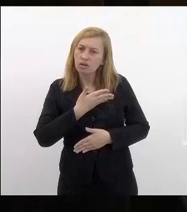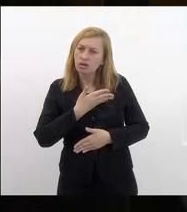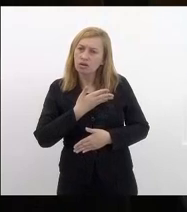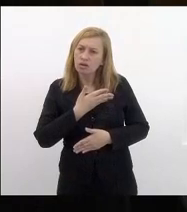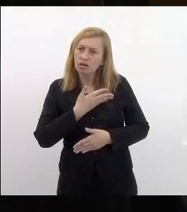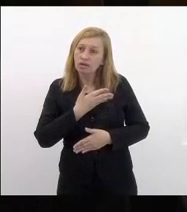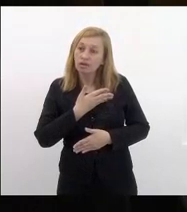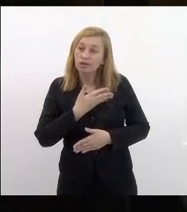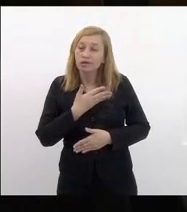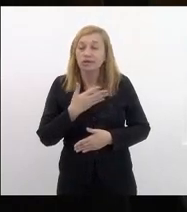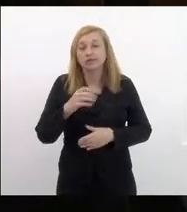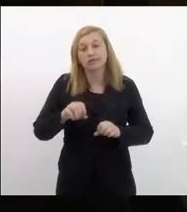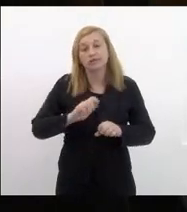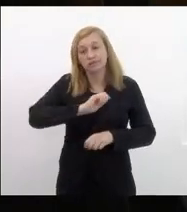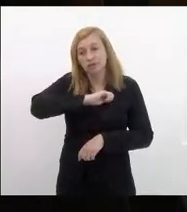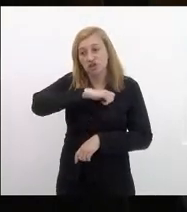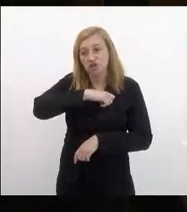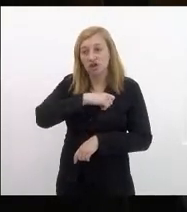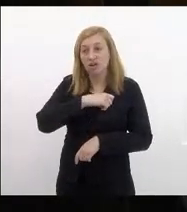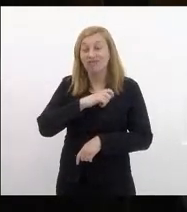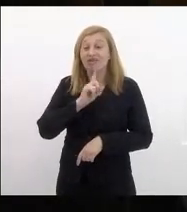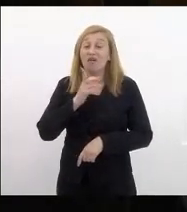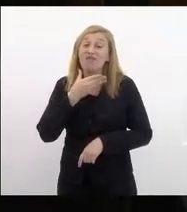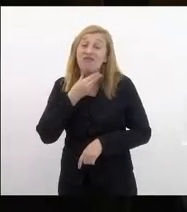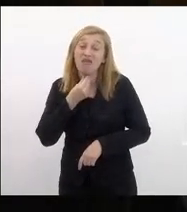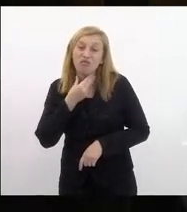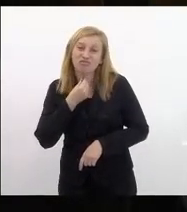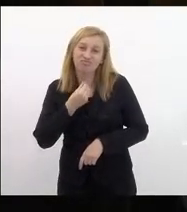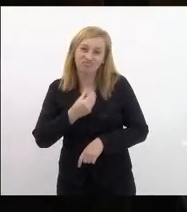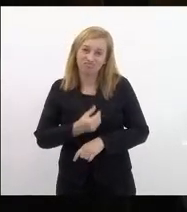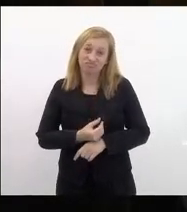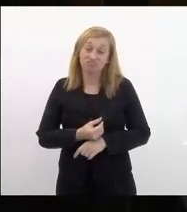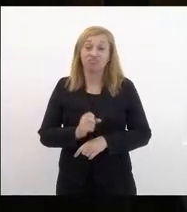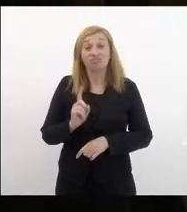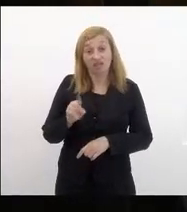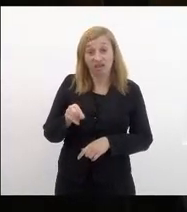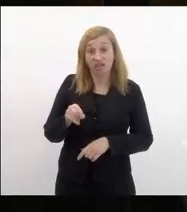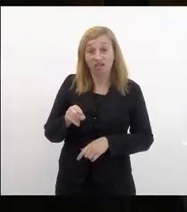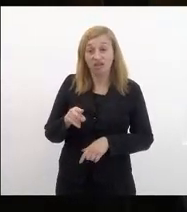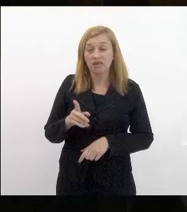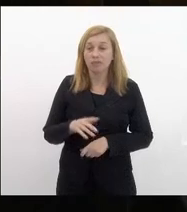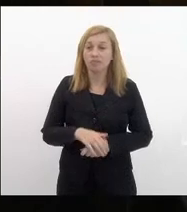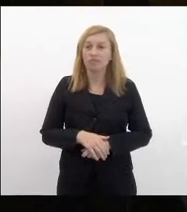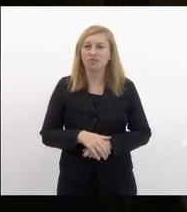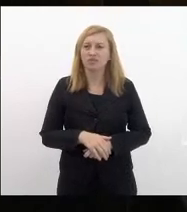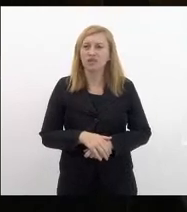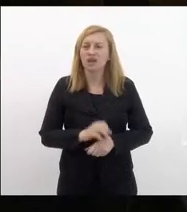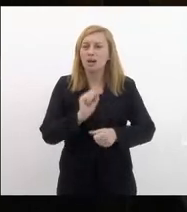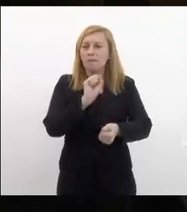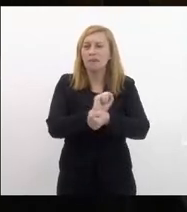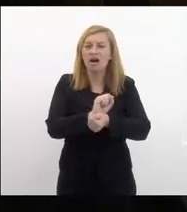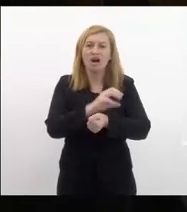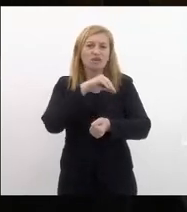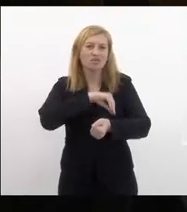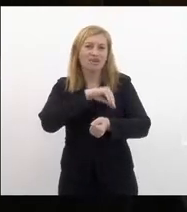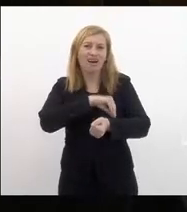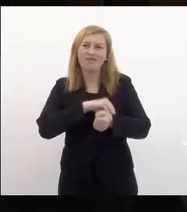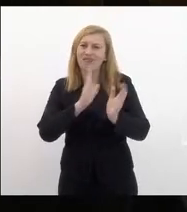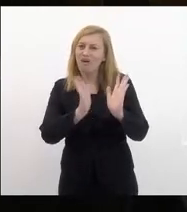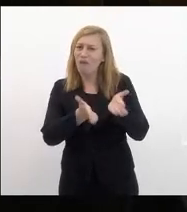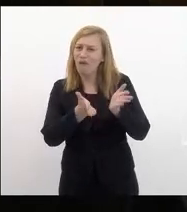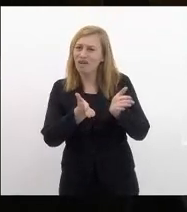que o regime de recuperação fiscal é uma farsa tanto é que congelaram os salários e agora